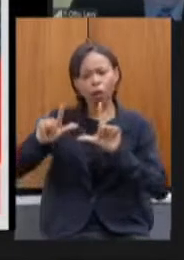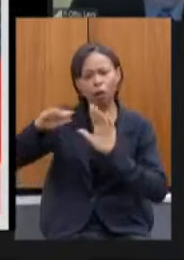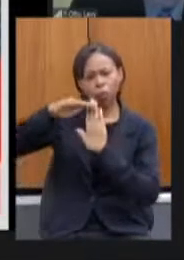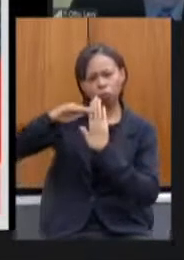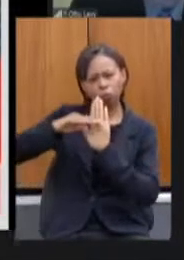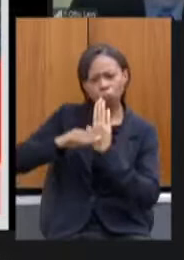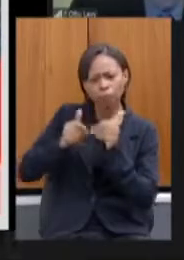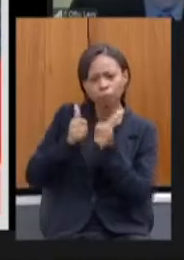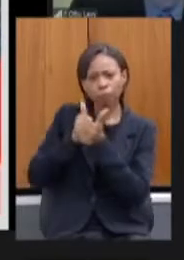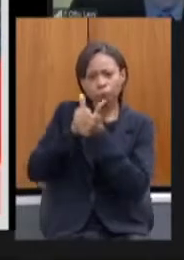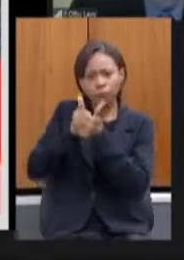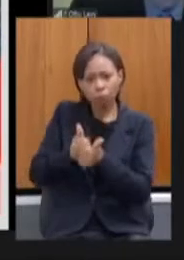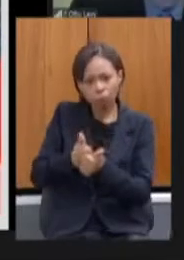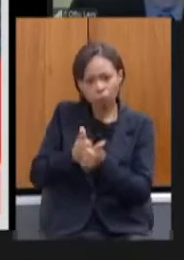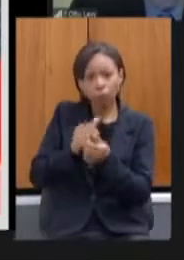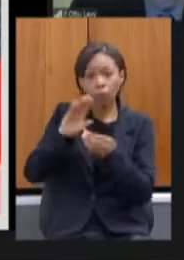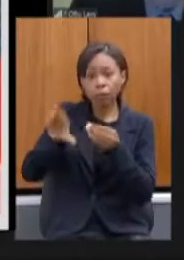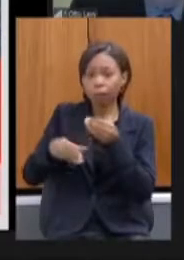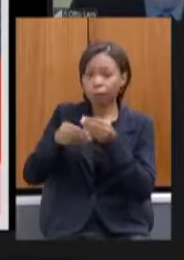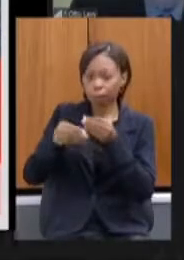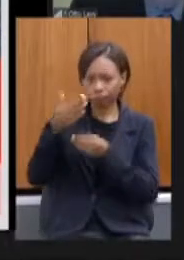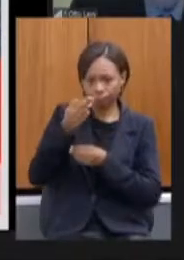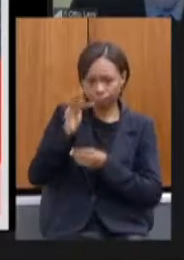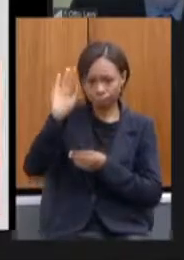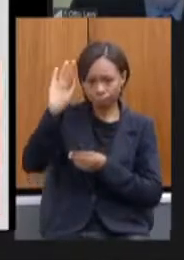próximo